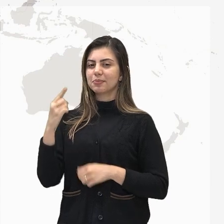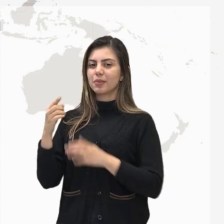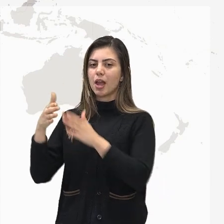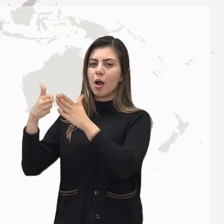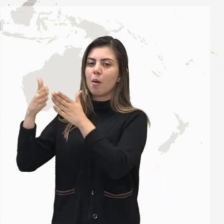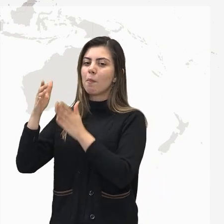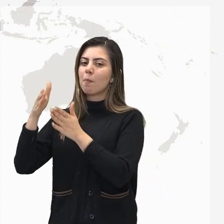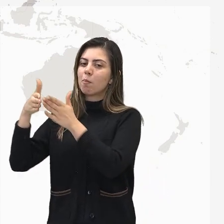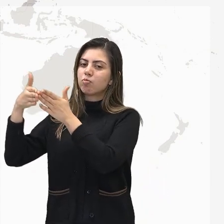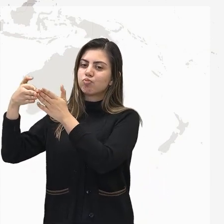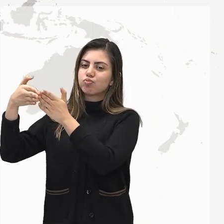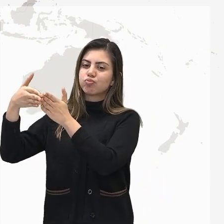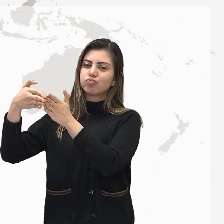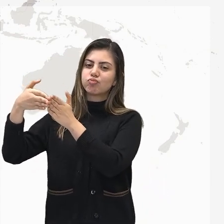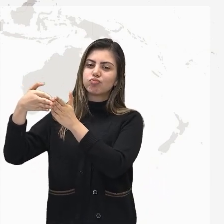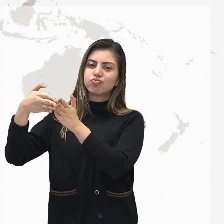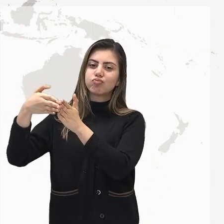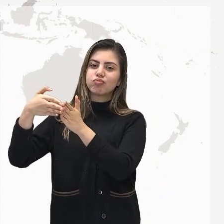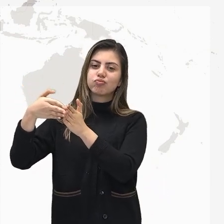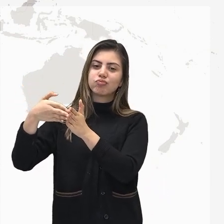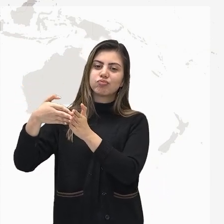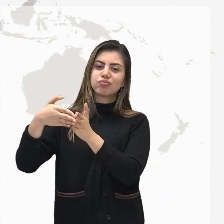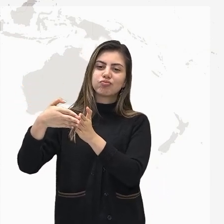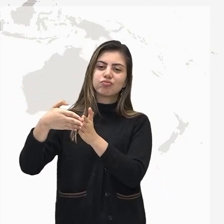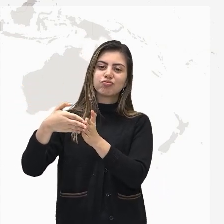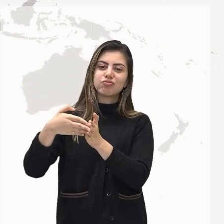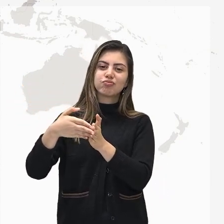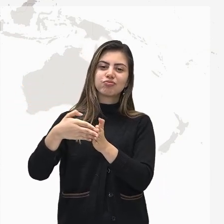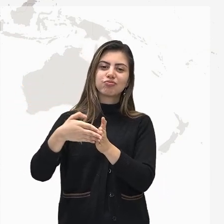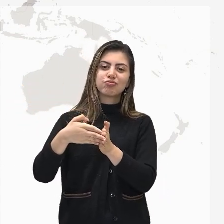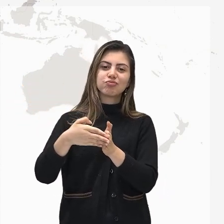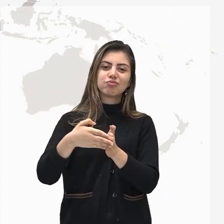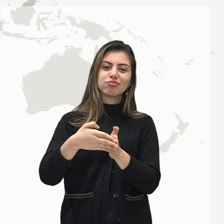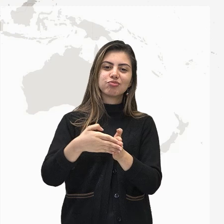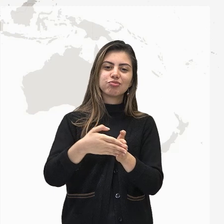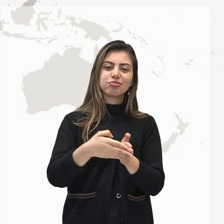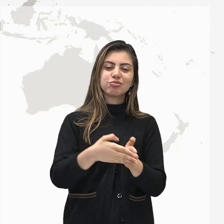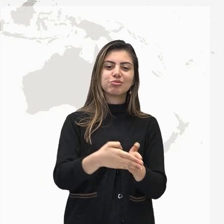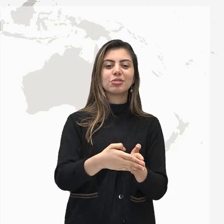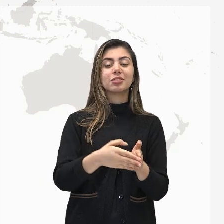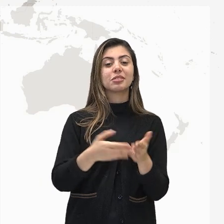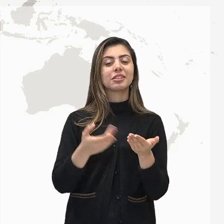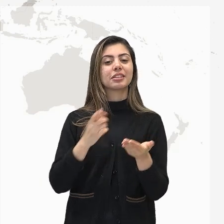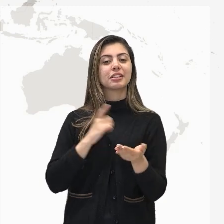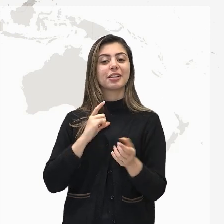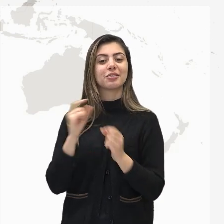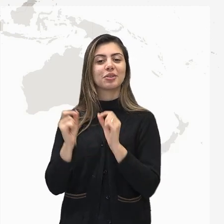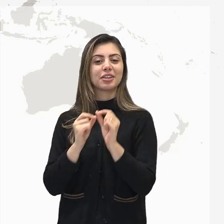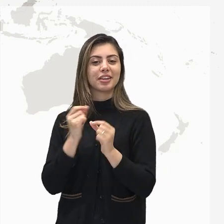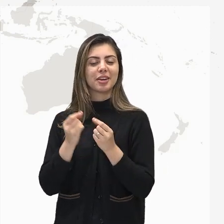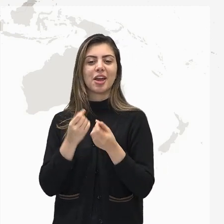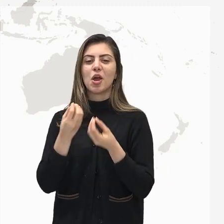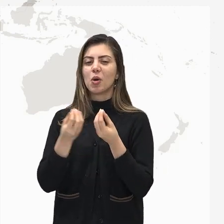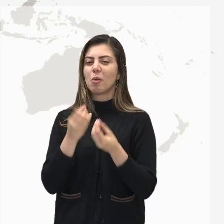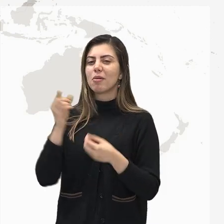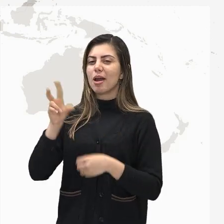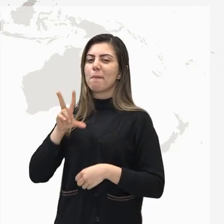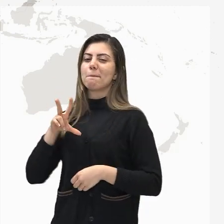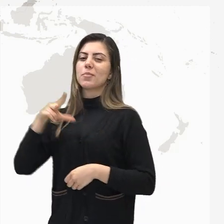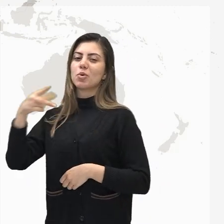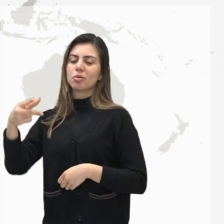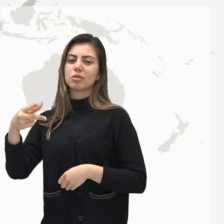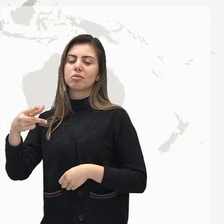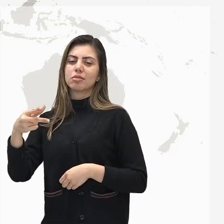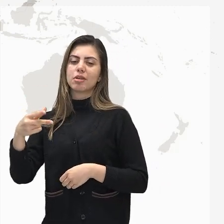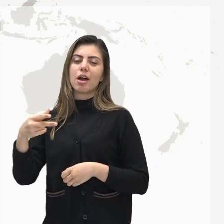traslado que era feito somente pelos barcos vindos de Portugal em